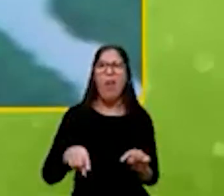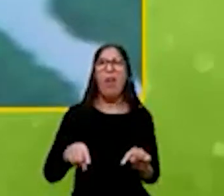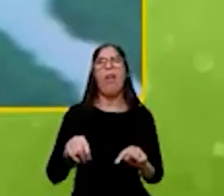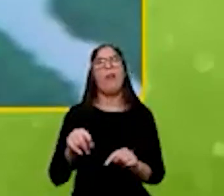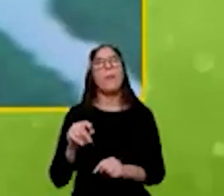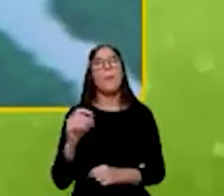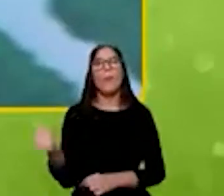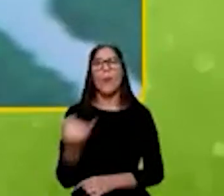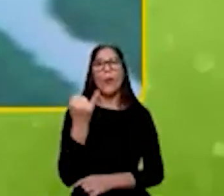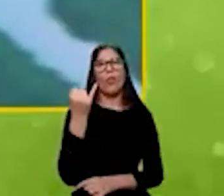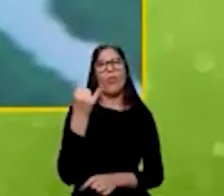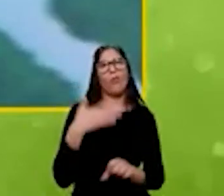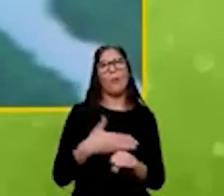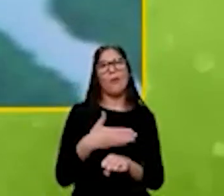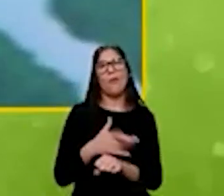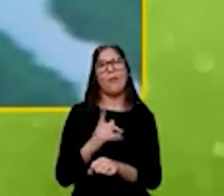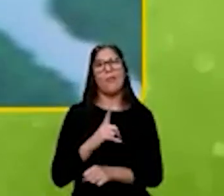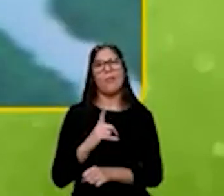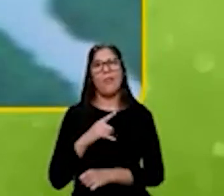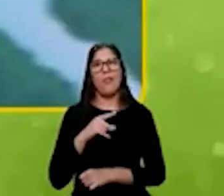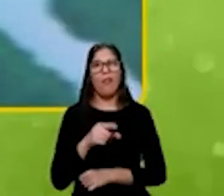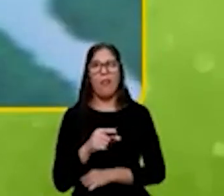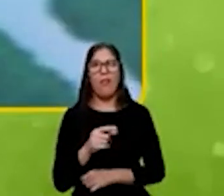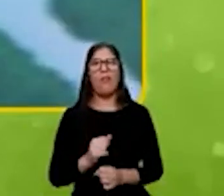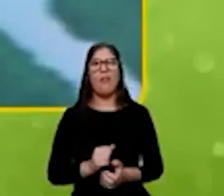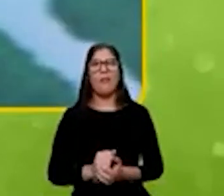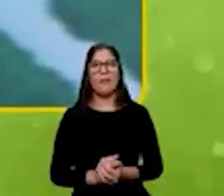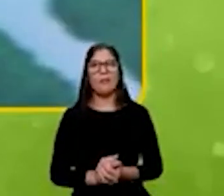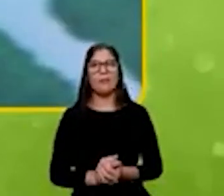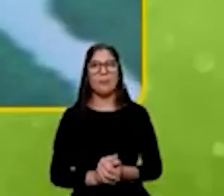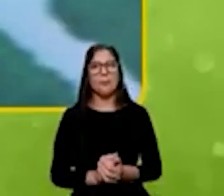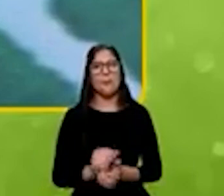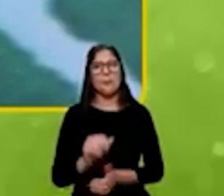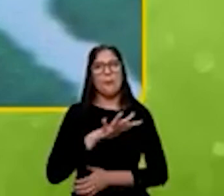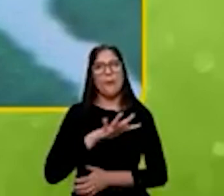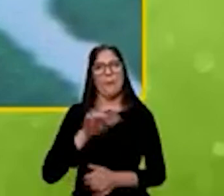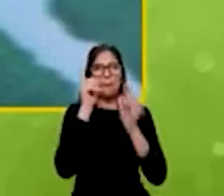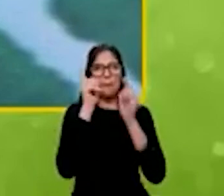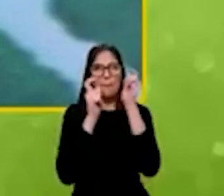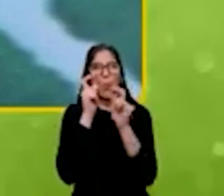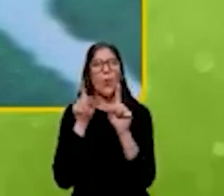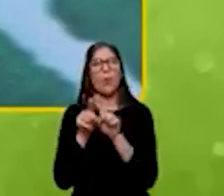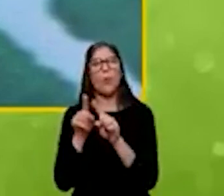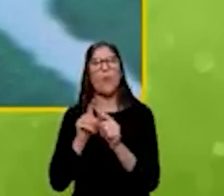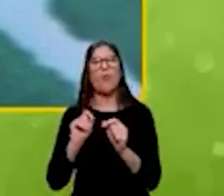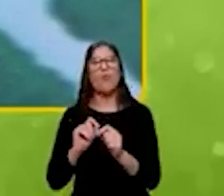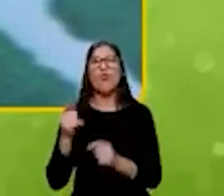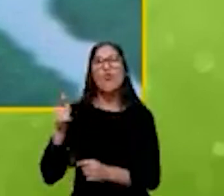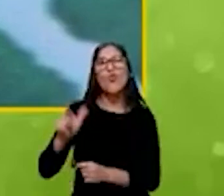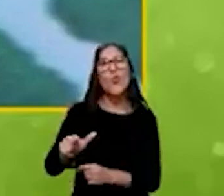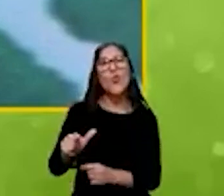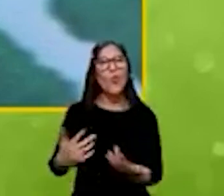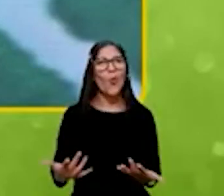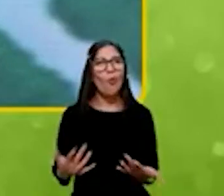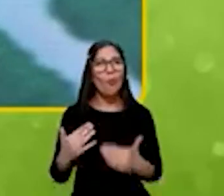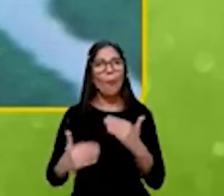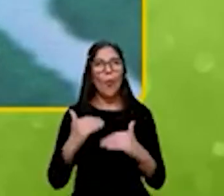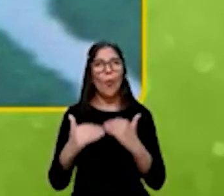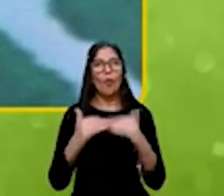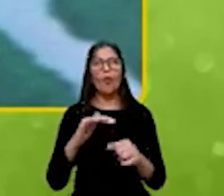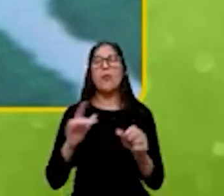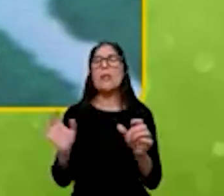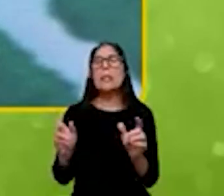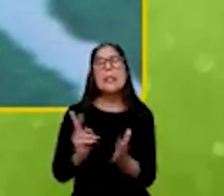no nosso hall de de preocupações de fazer mais uma vez esse processo sustentável com